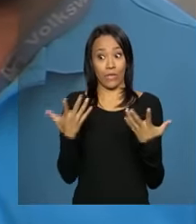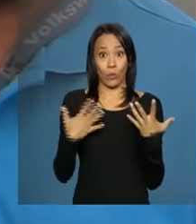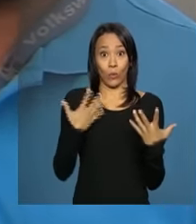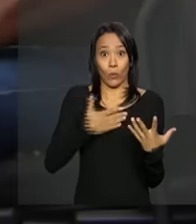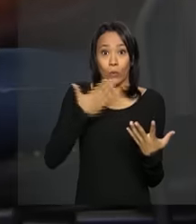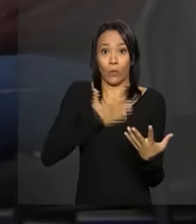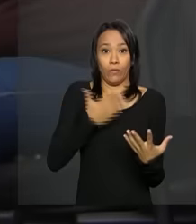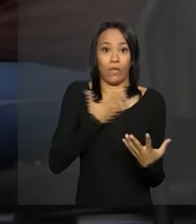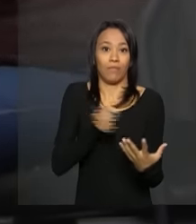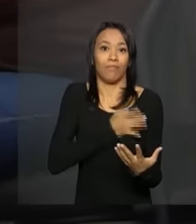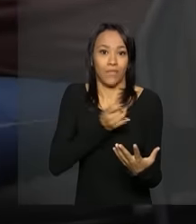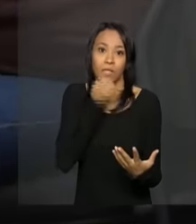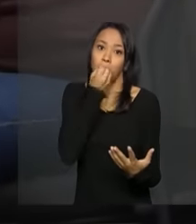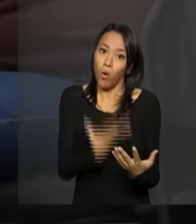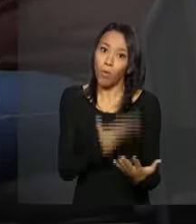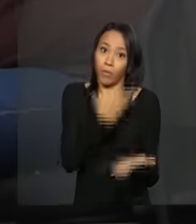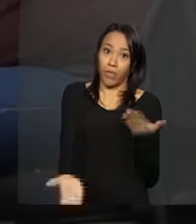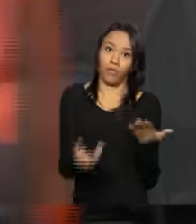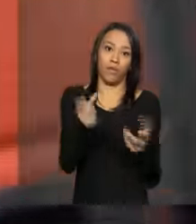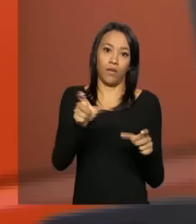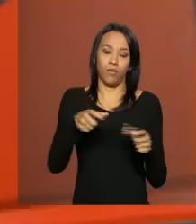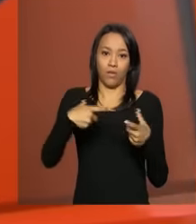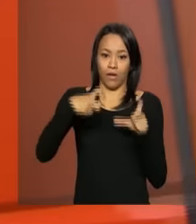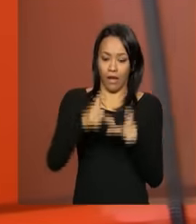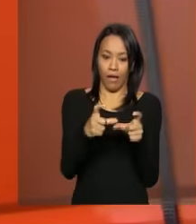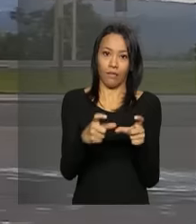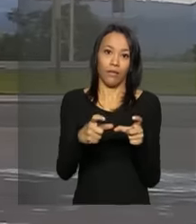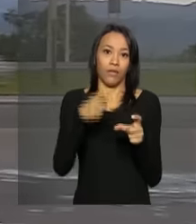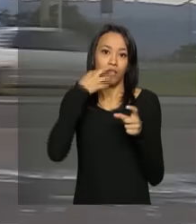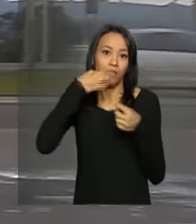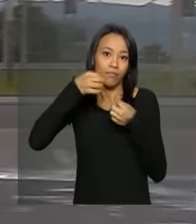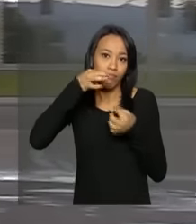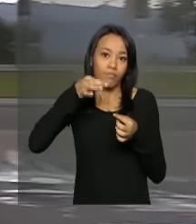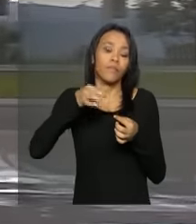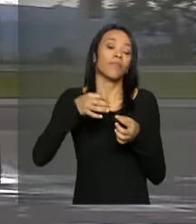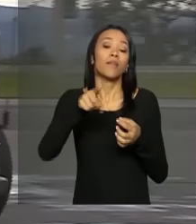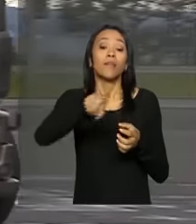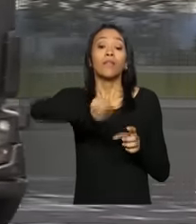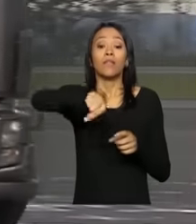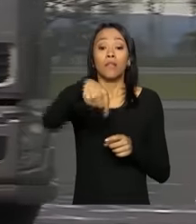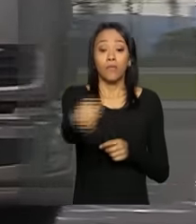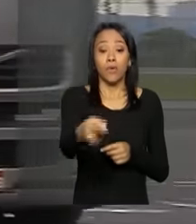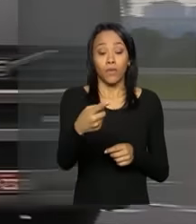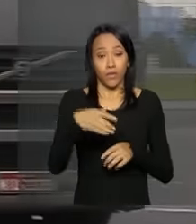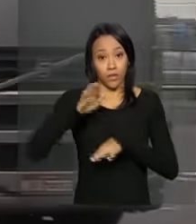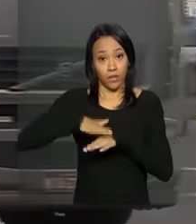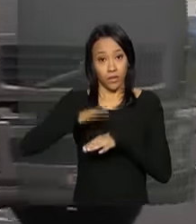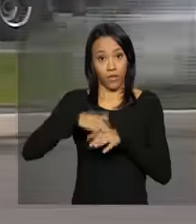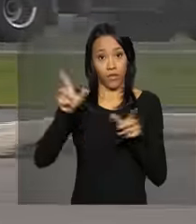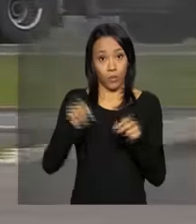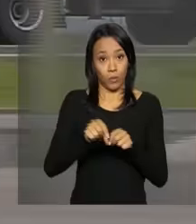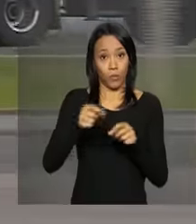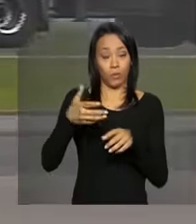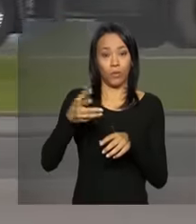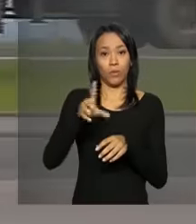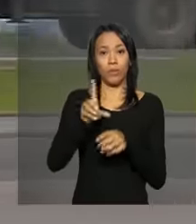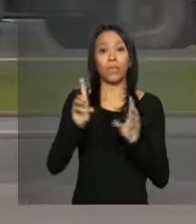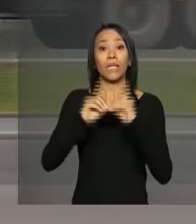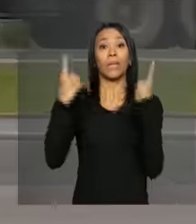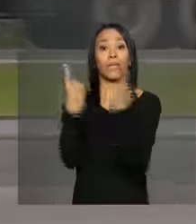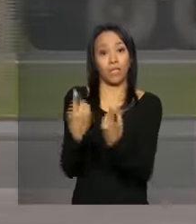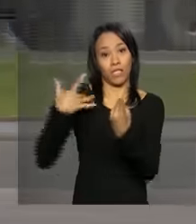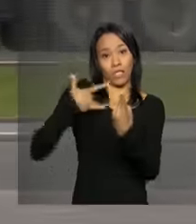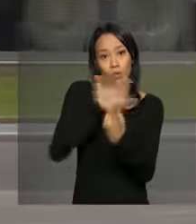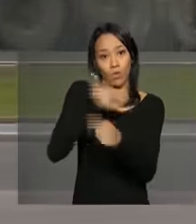perder a carta. A empresa é que deve pagar pelos exames dos profissionais. De acordo com o Departamento de Saúde e Segurança no